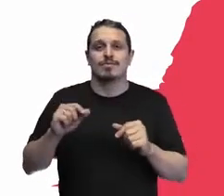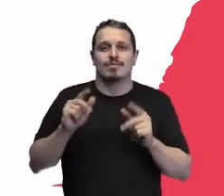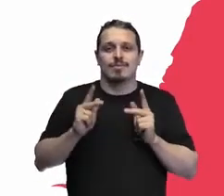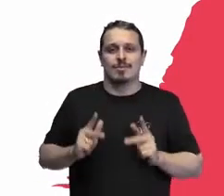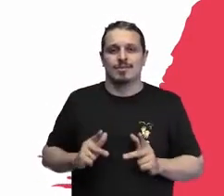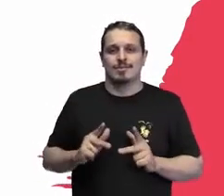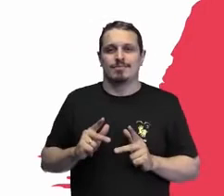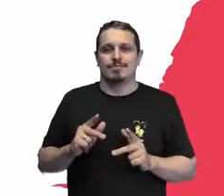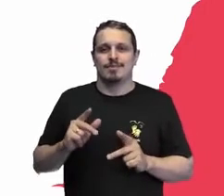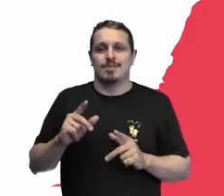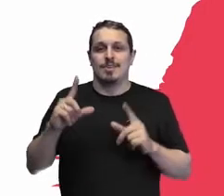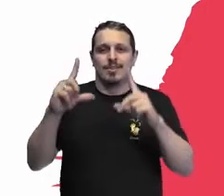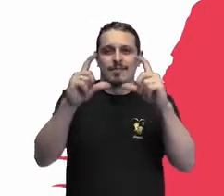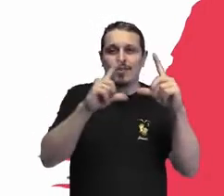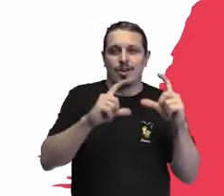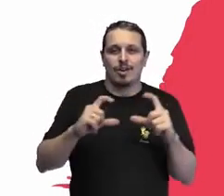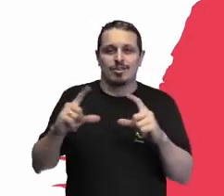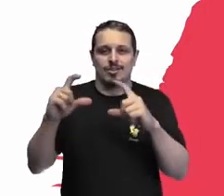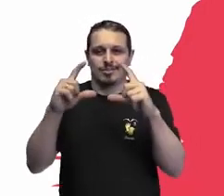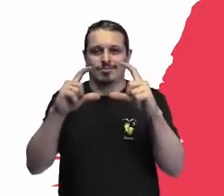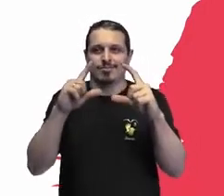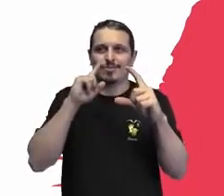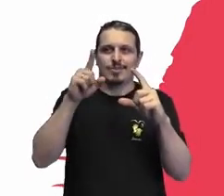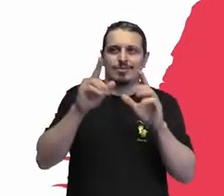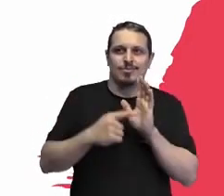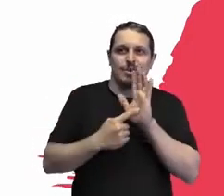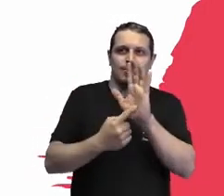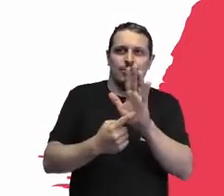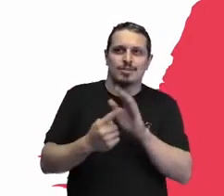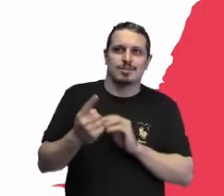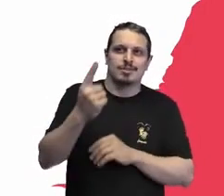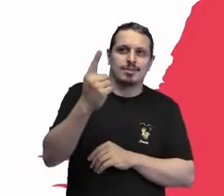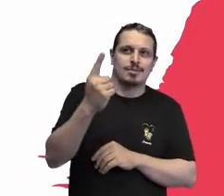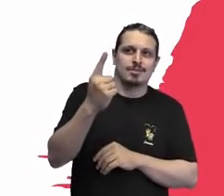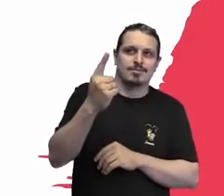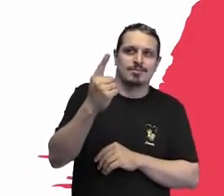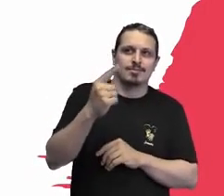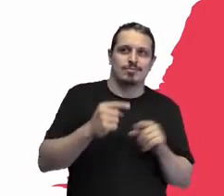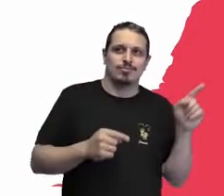para mostrar para vocês, se a gente conseguir passar.